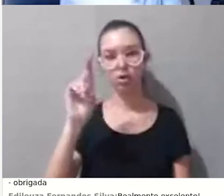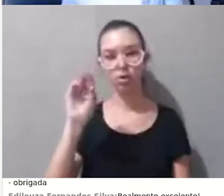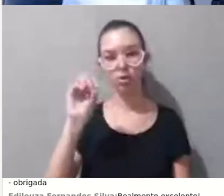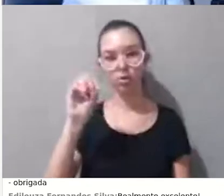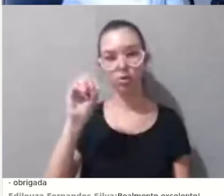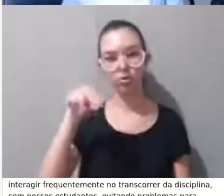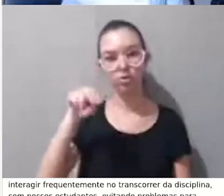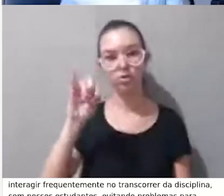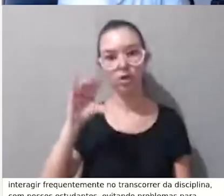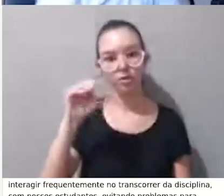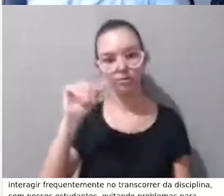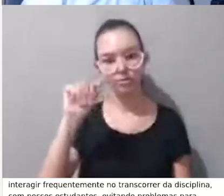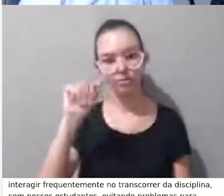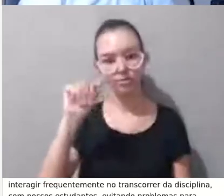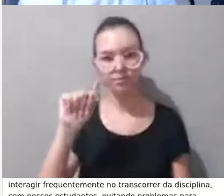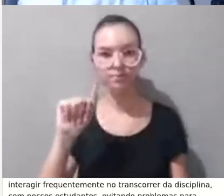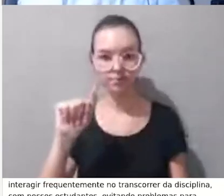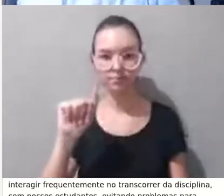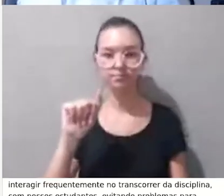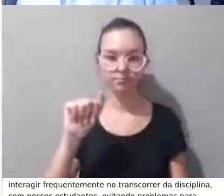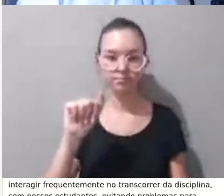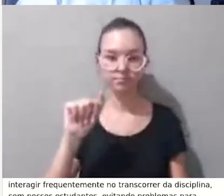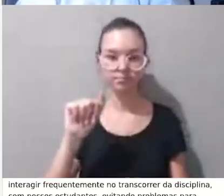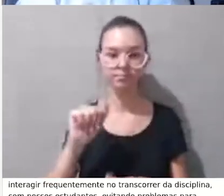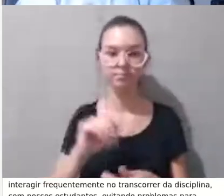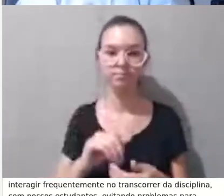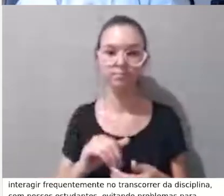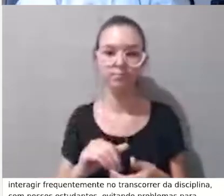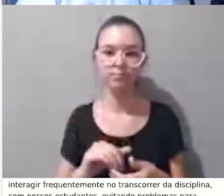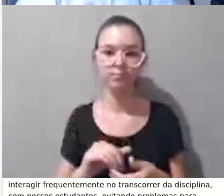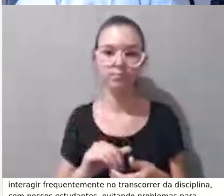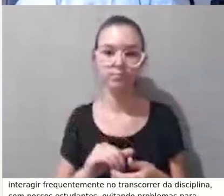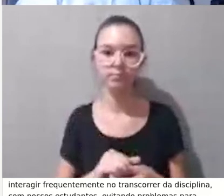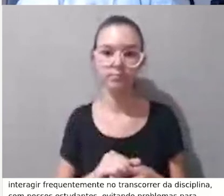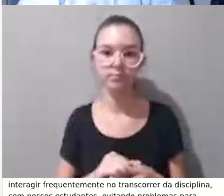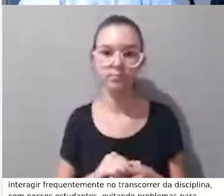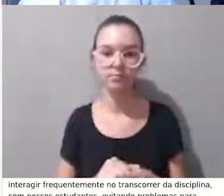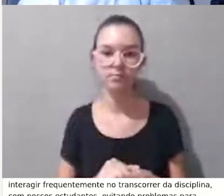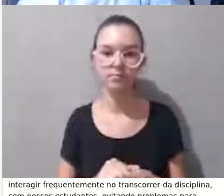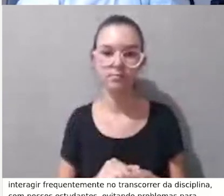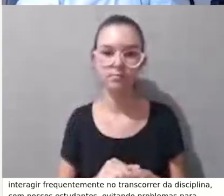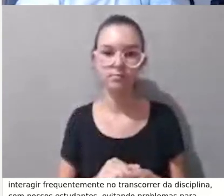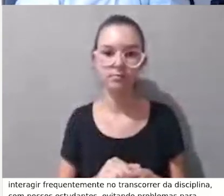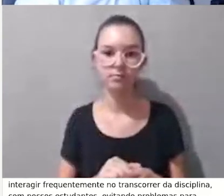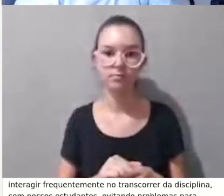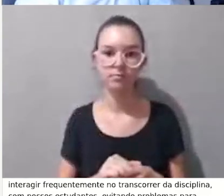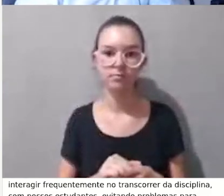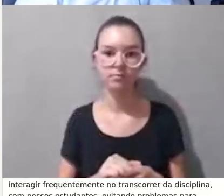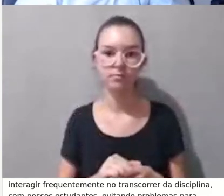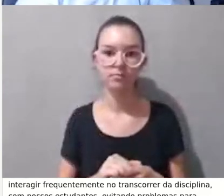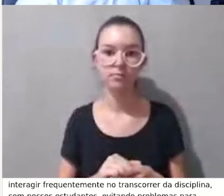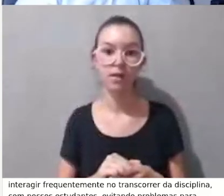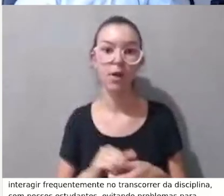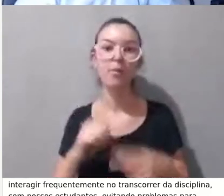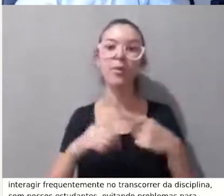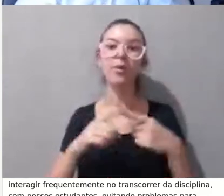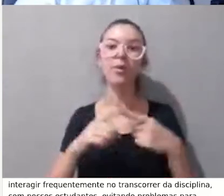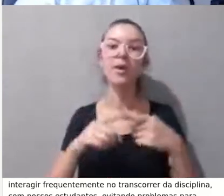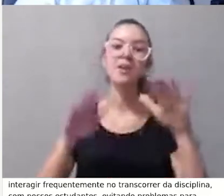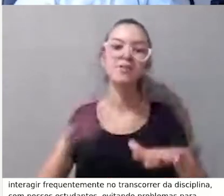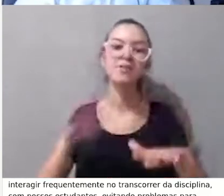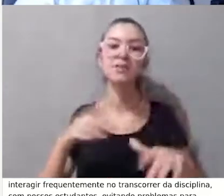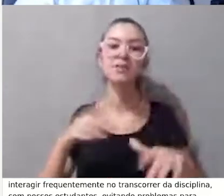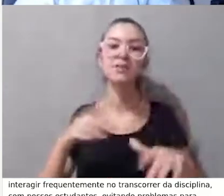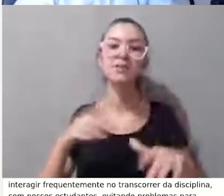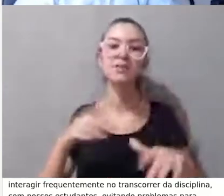Google Team, Microsoft Teams ou Google Meet. Então, não é possível ter o relatório por aqui.